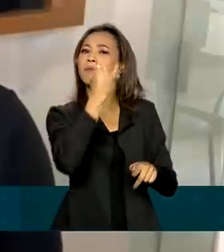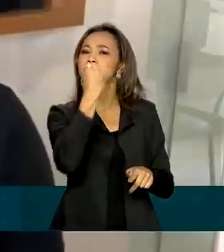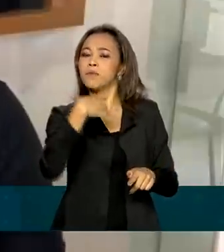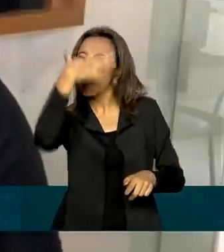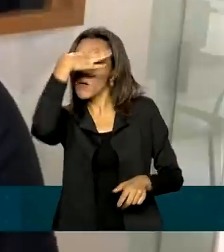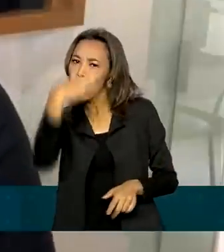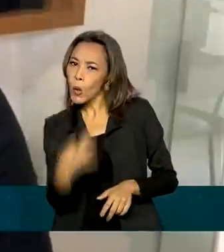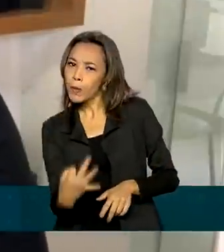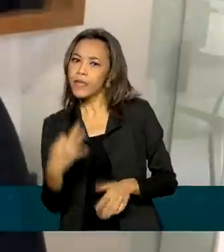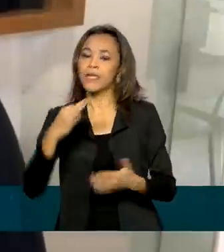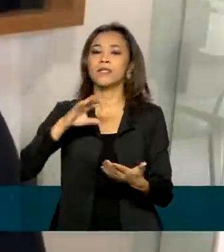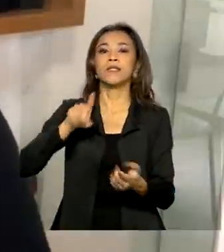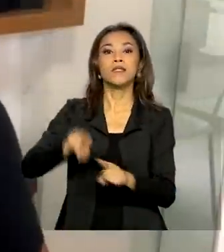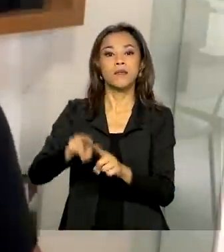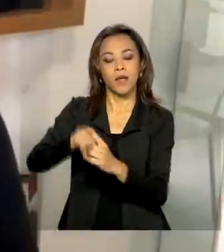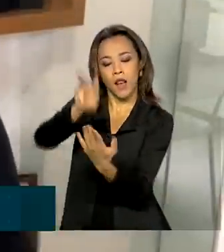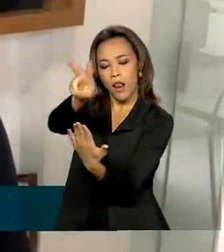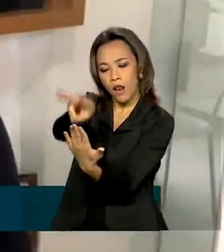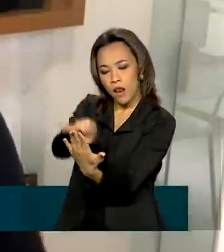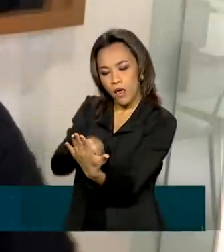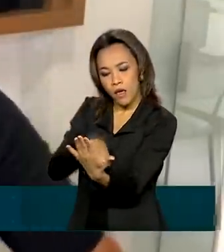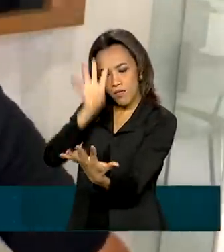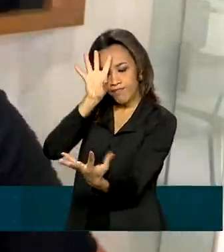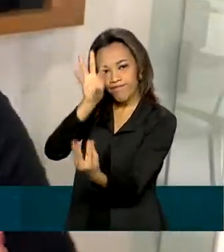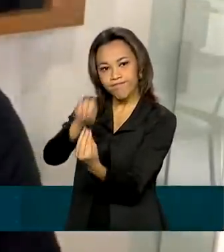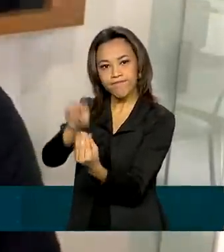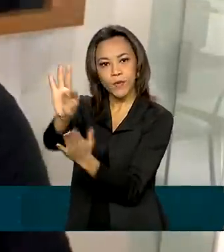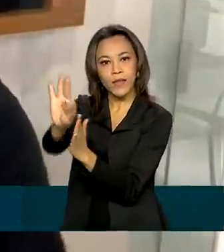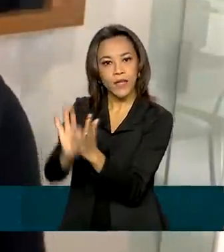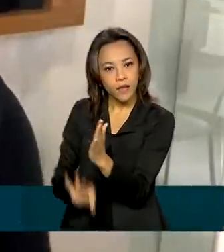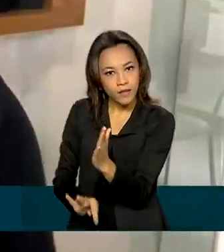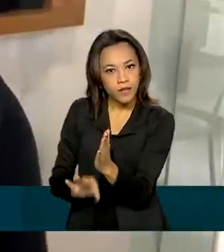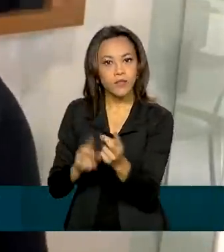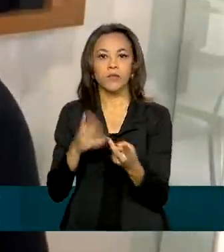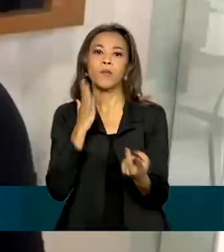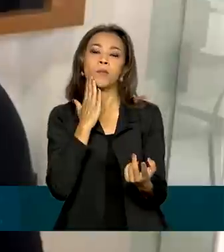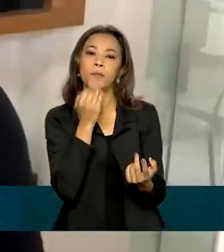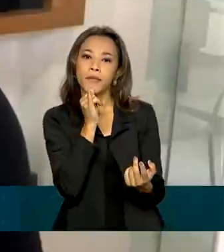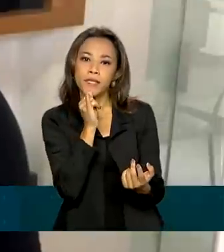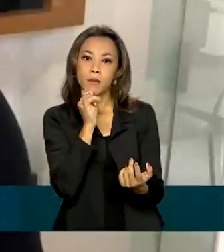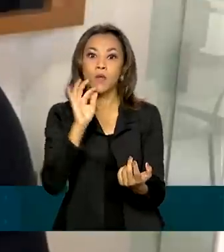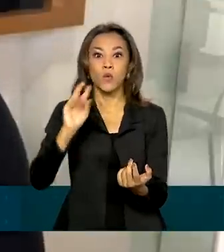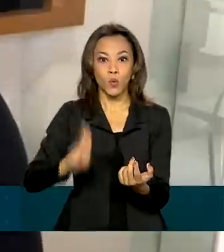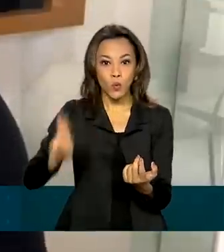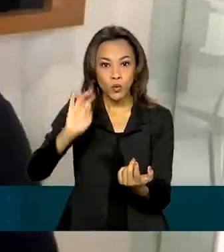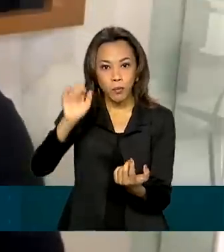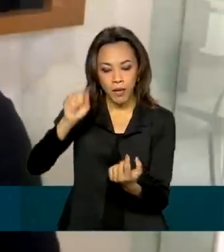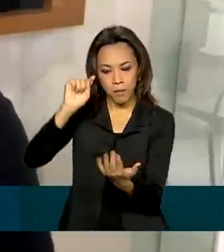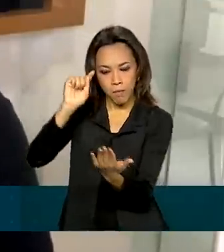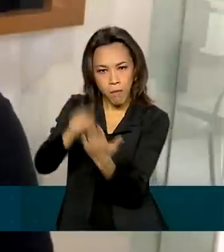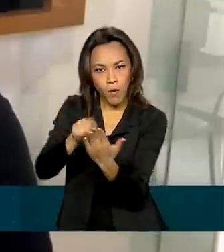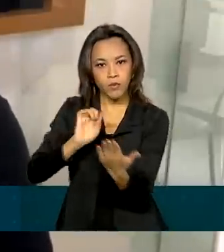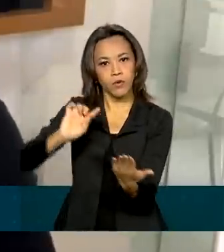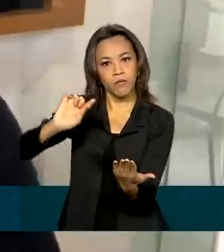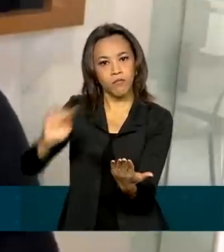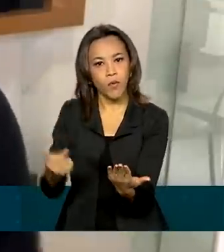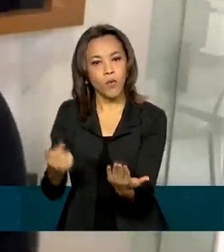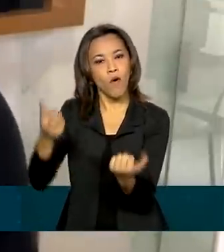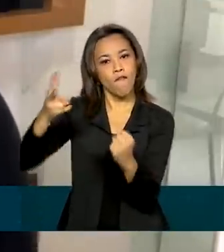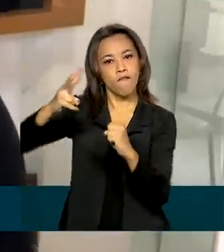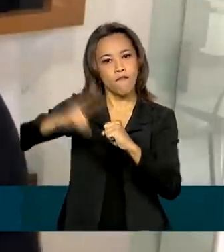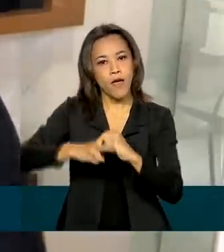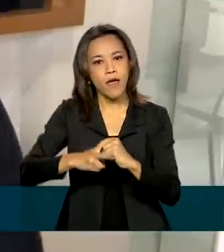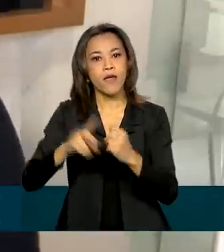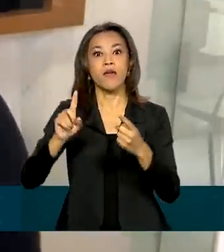compreensão e interpretação de textos, como o emprego correto da pontuação, a conjugação de verbos,